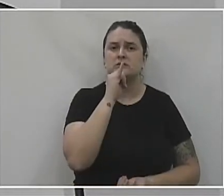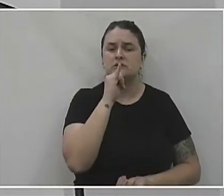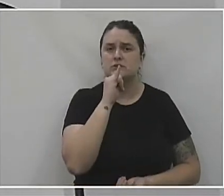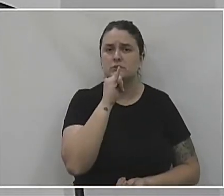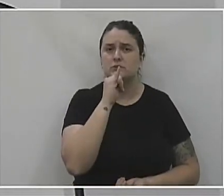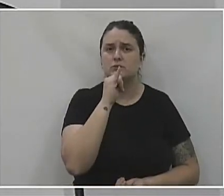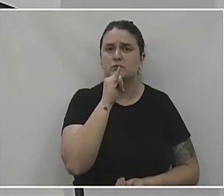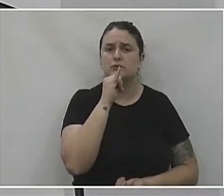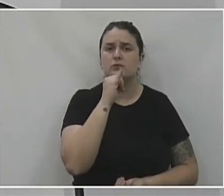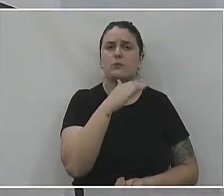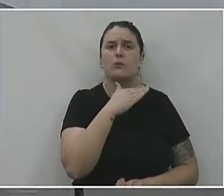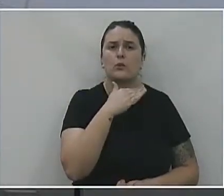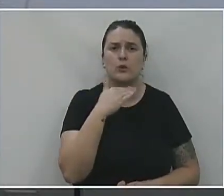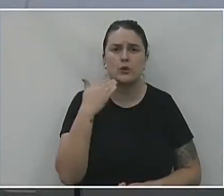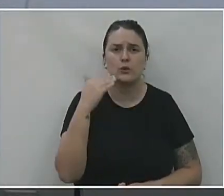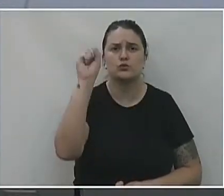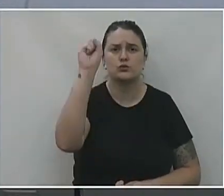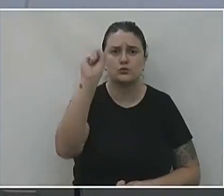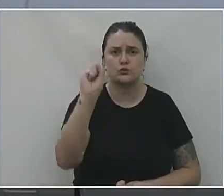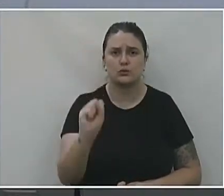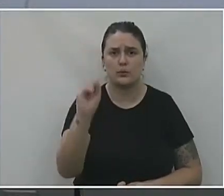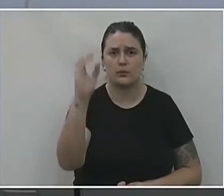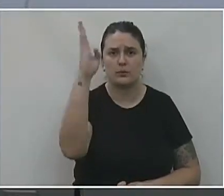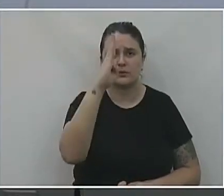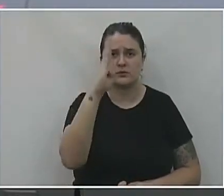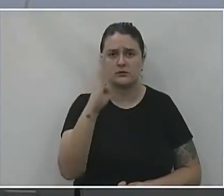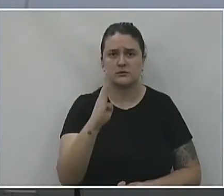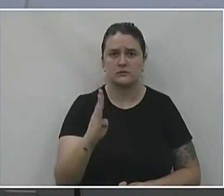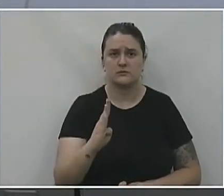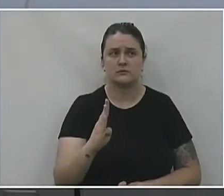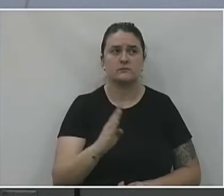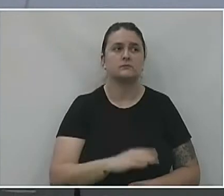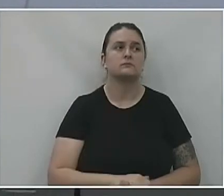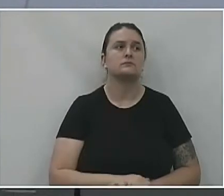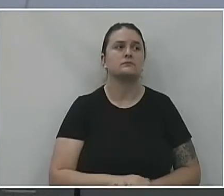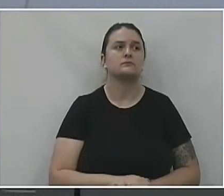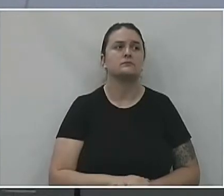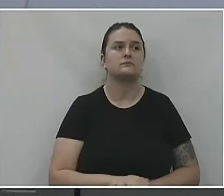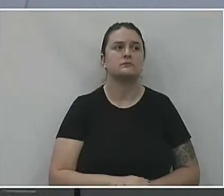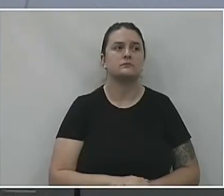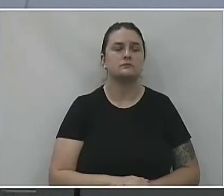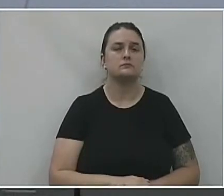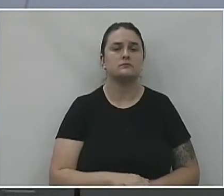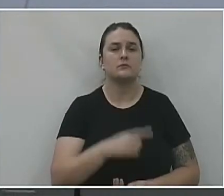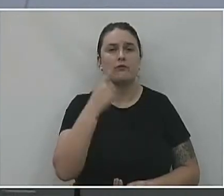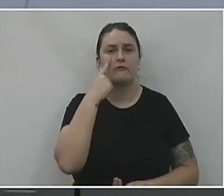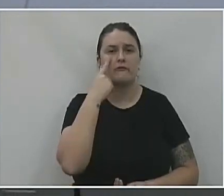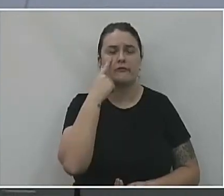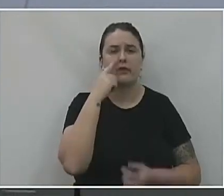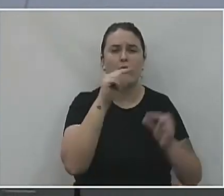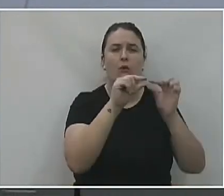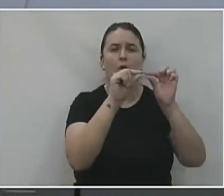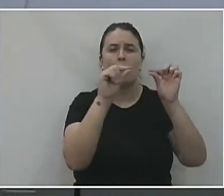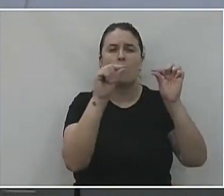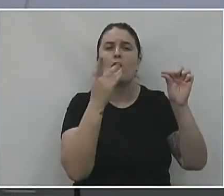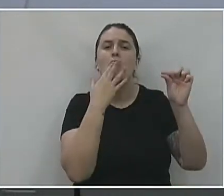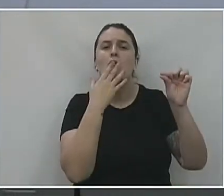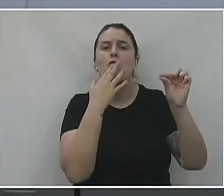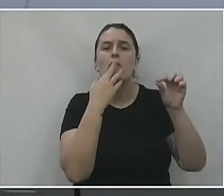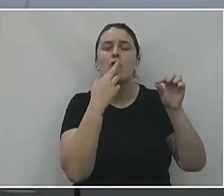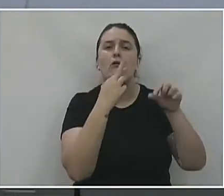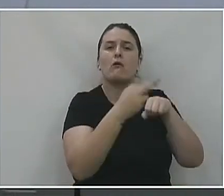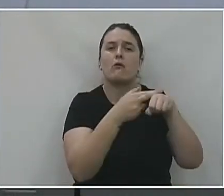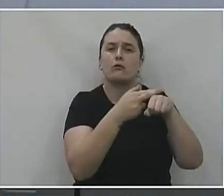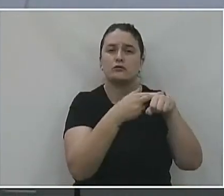exemplificando mortalidade no sul do Brasil. Então, essa linha roxa aqui é Rio Grande do Sul,